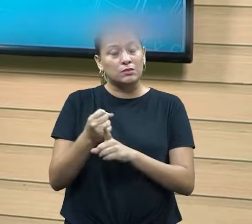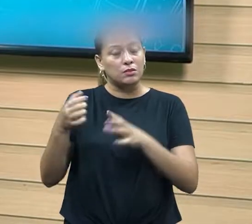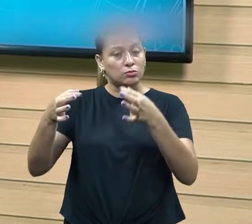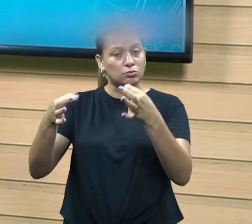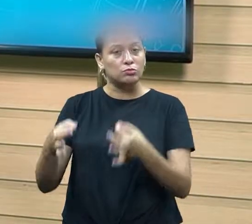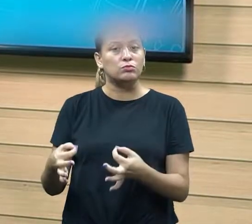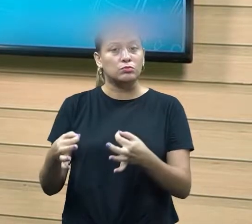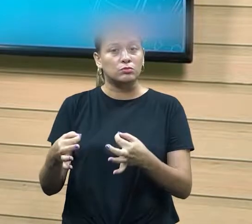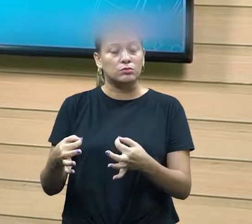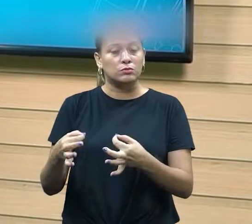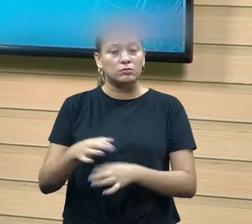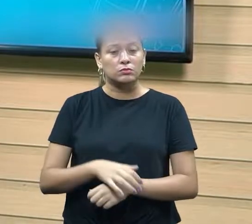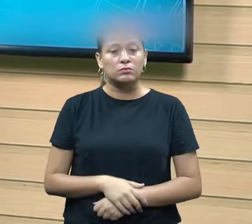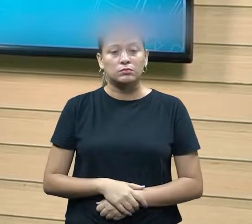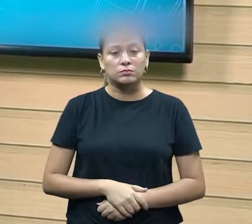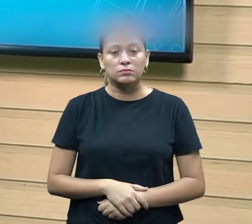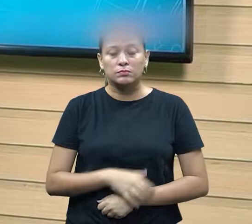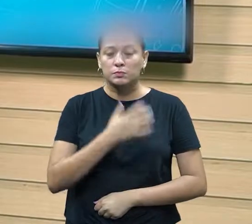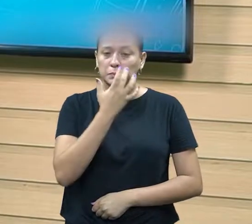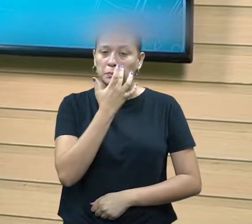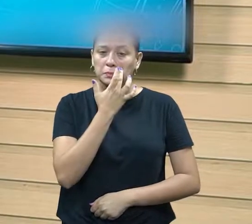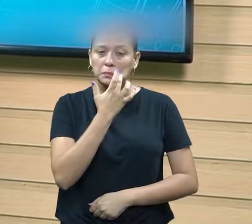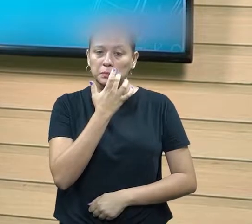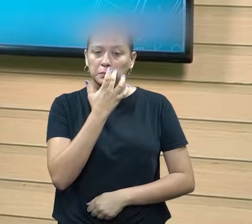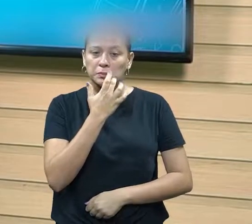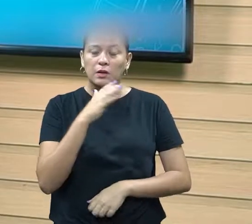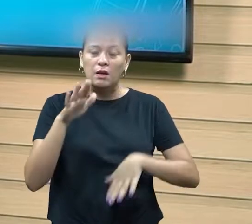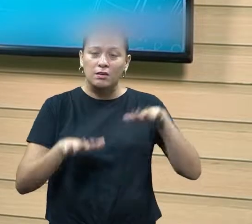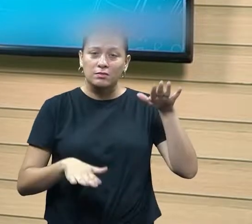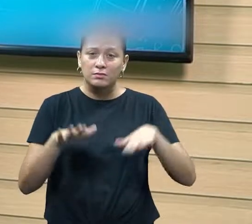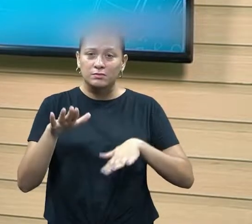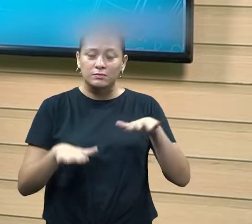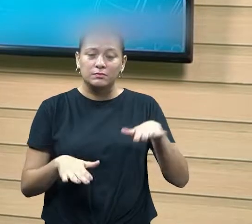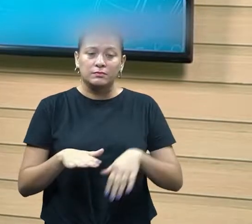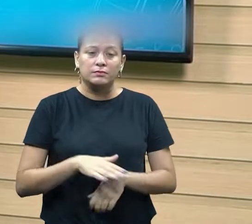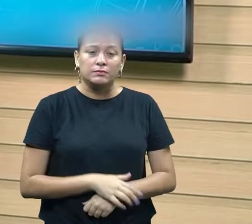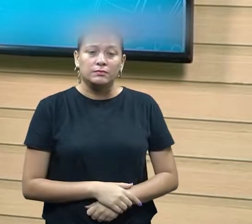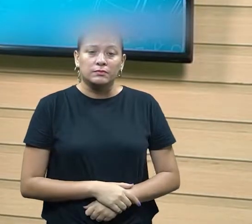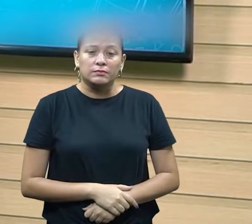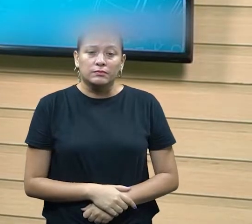necessário que a gente saiba por isso que tem muitas das vezes a gente acaba